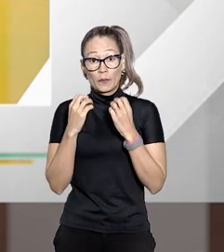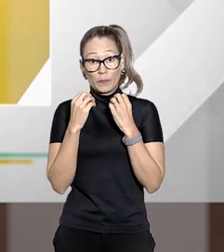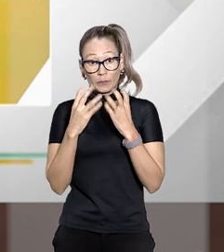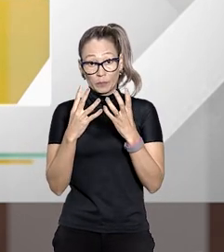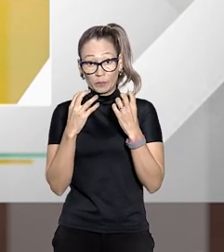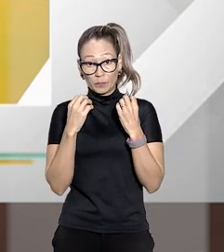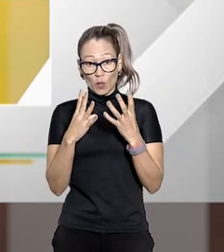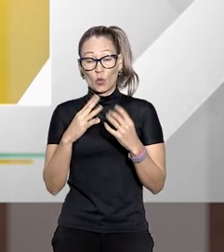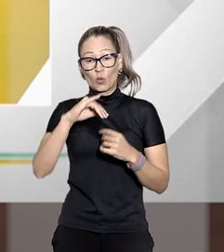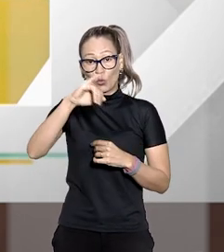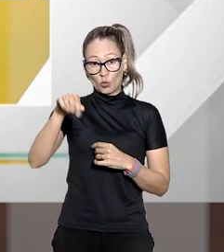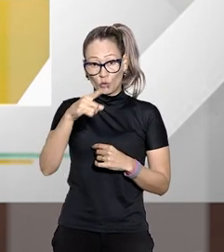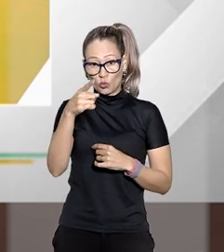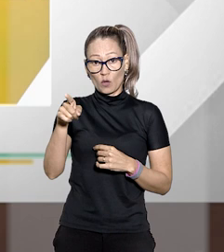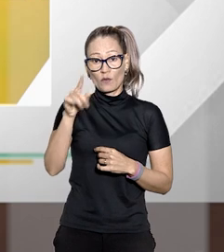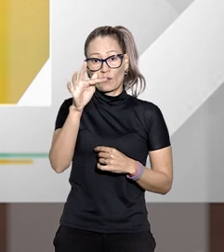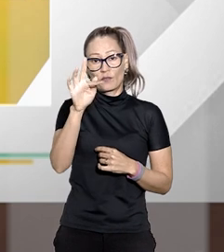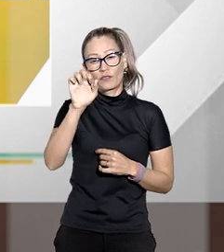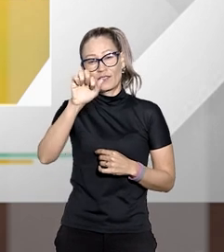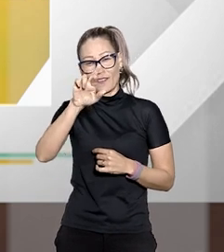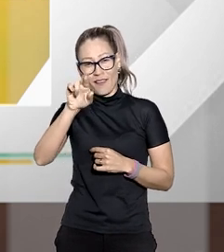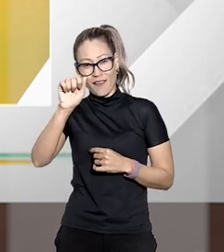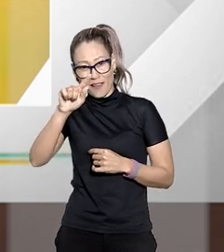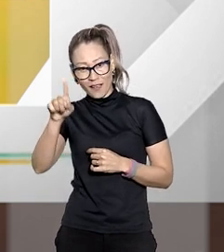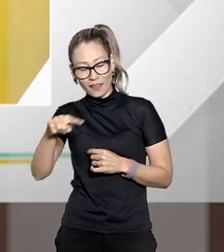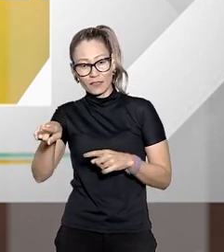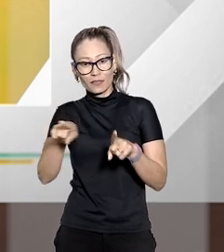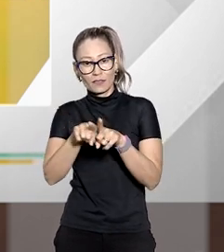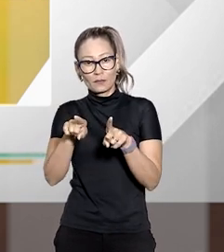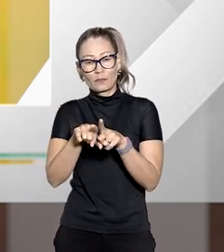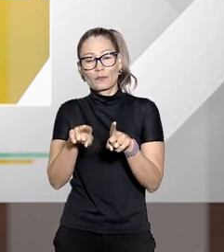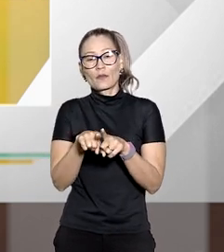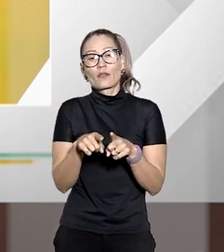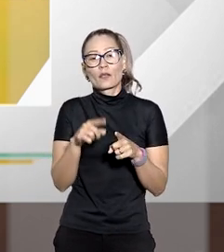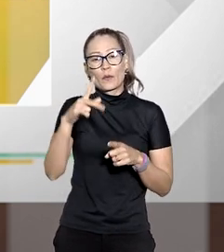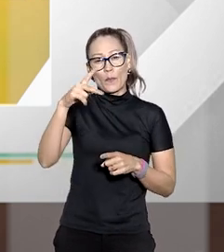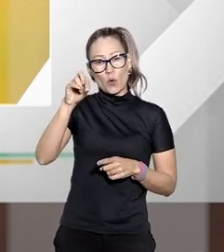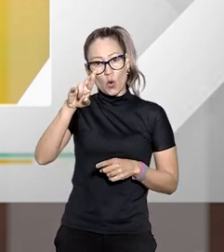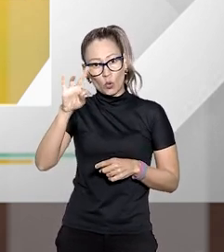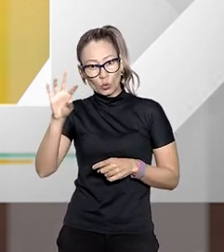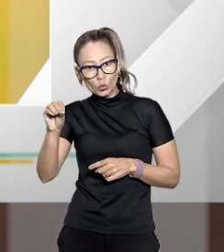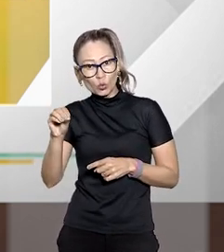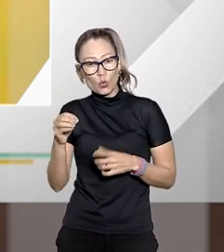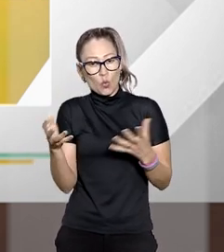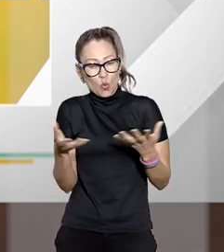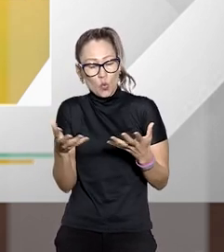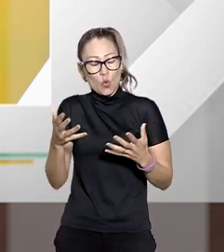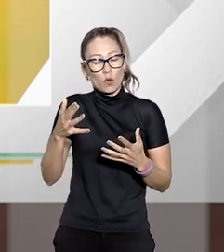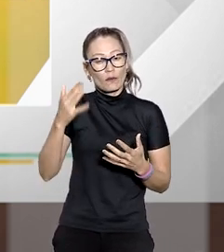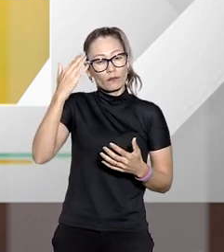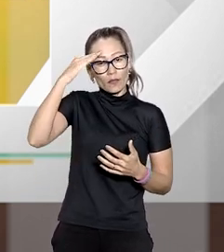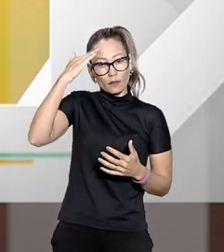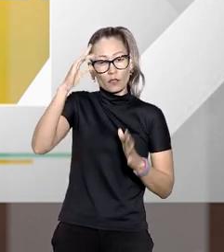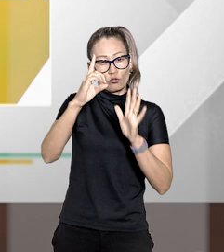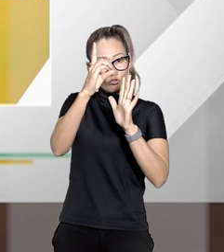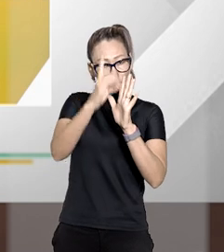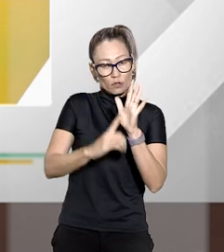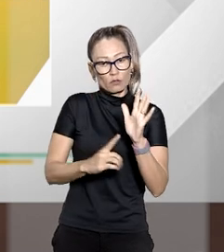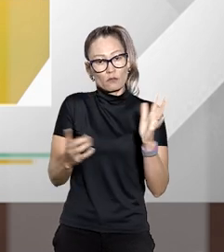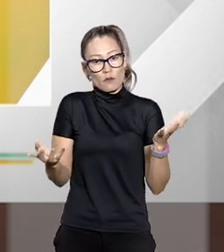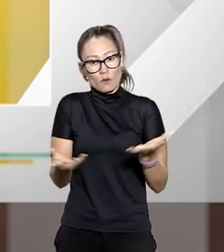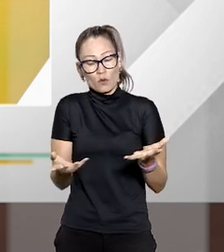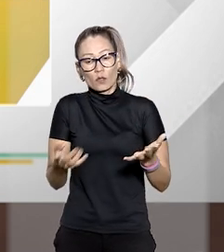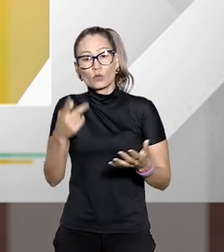bom doutor João Luiz Ferraz doutor Fábio Porto para encerrarmos o entender direito de hoje eu